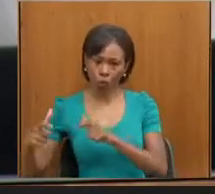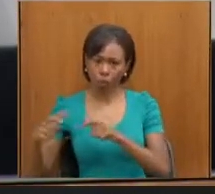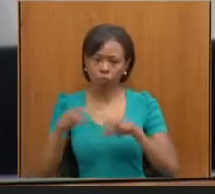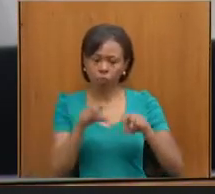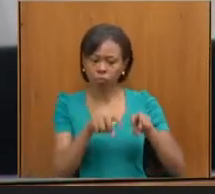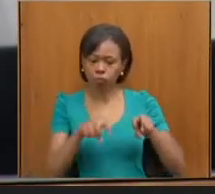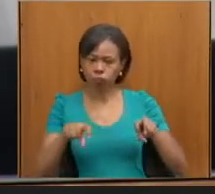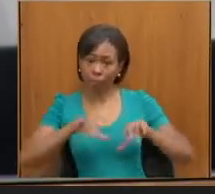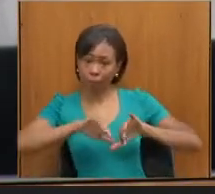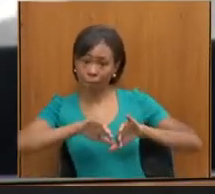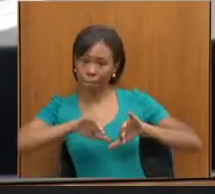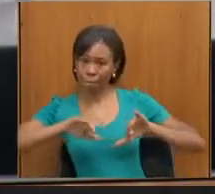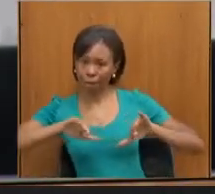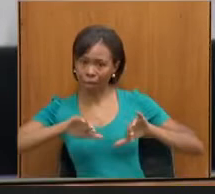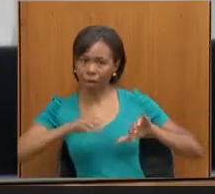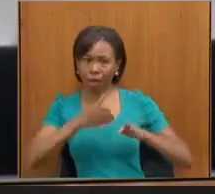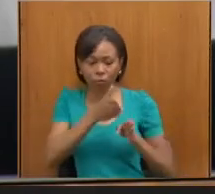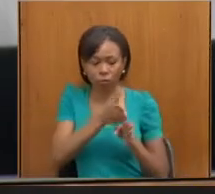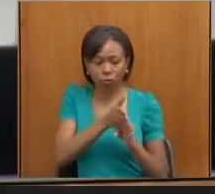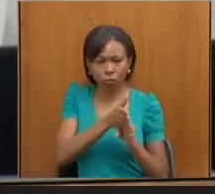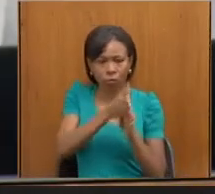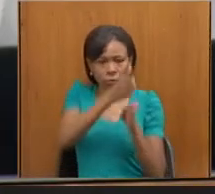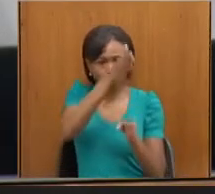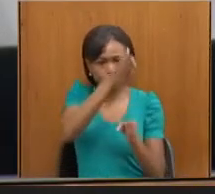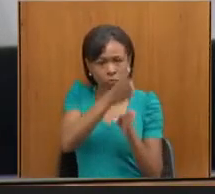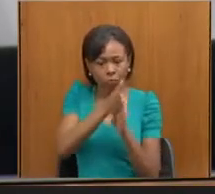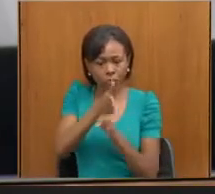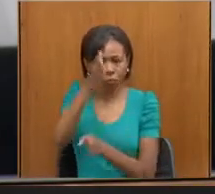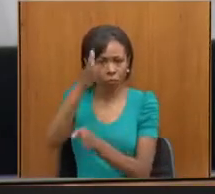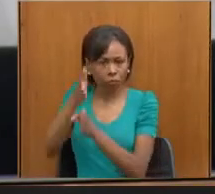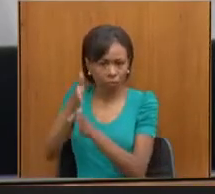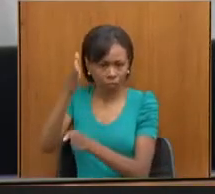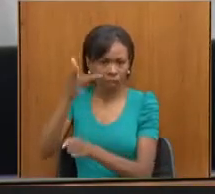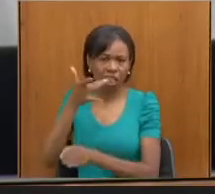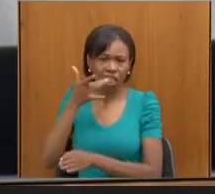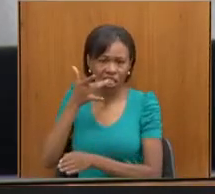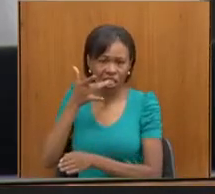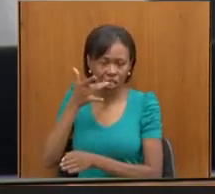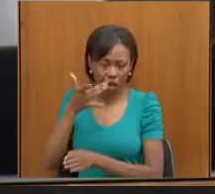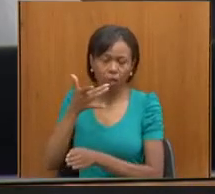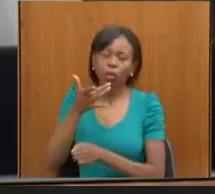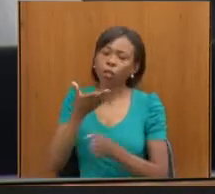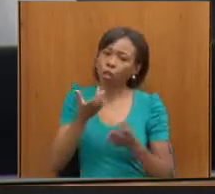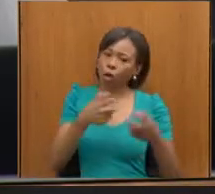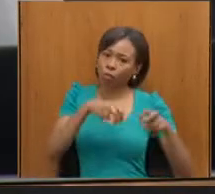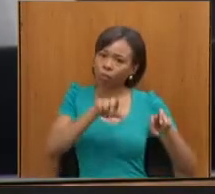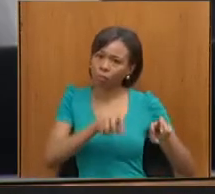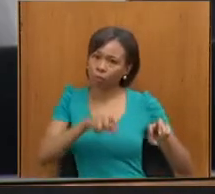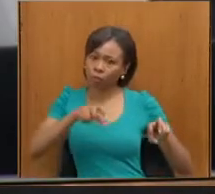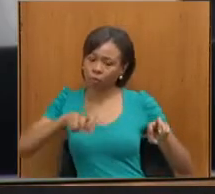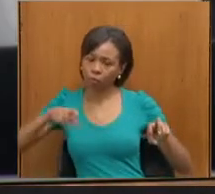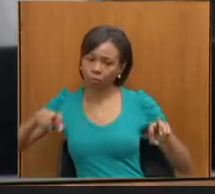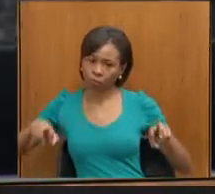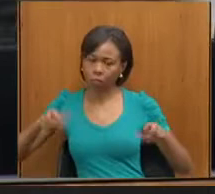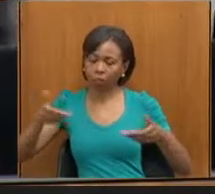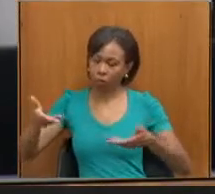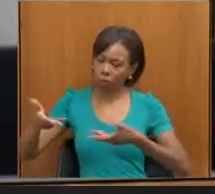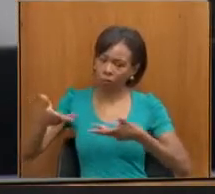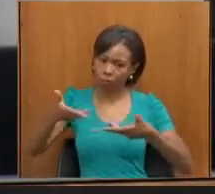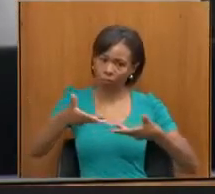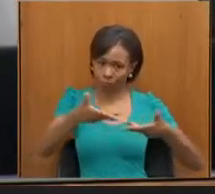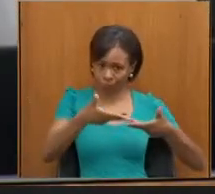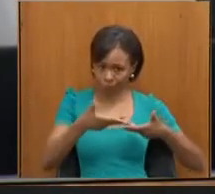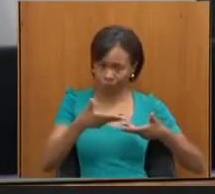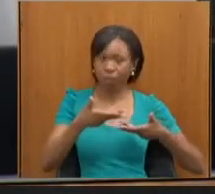aqui pelo Acrílico, e a gente então faz questão de convidar para compor a mesa conosco, convidando o